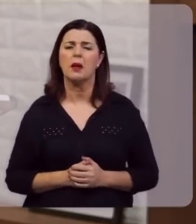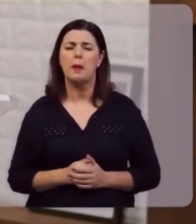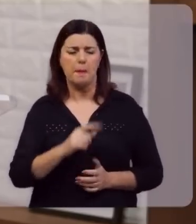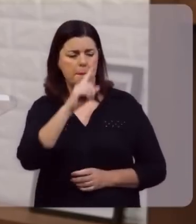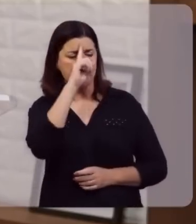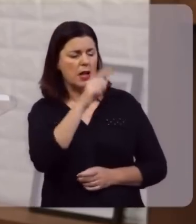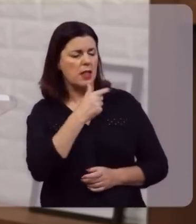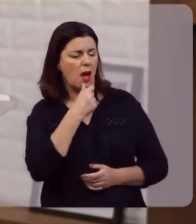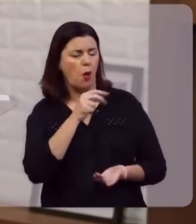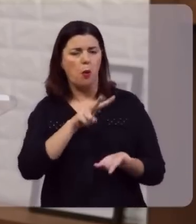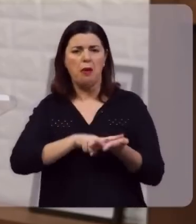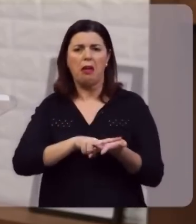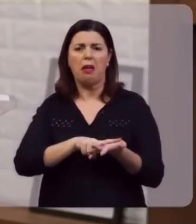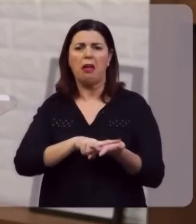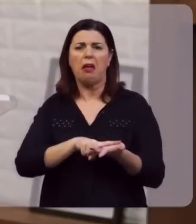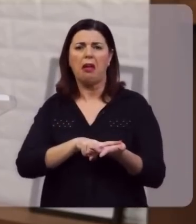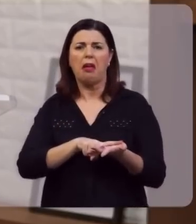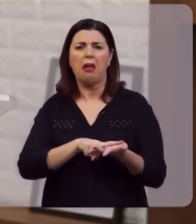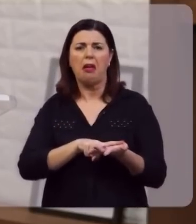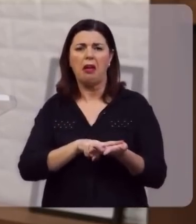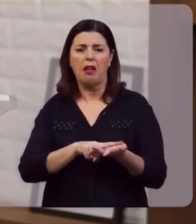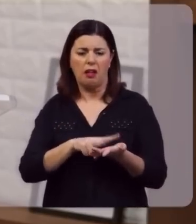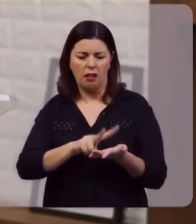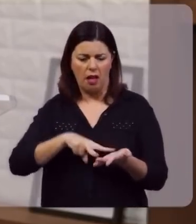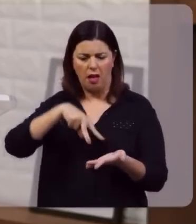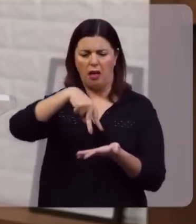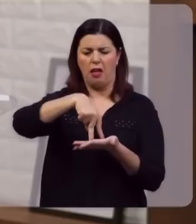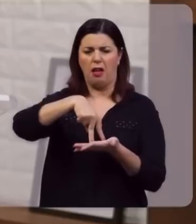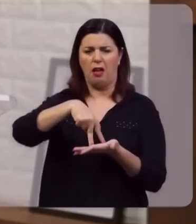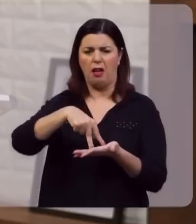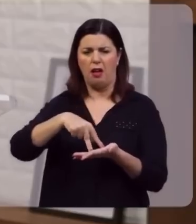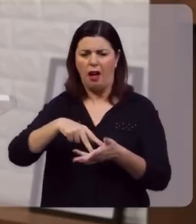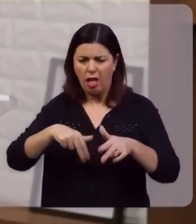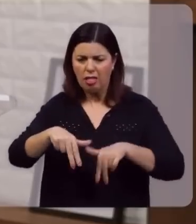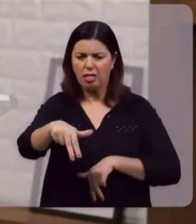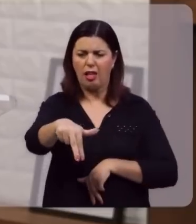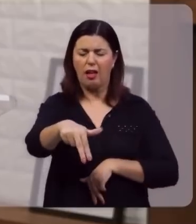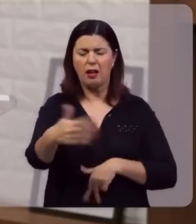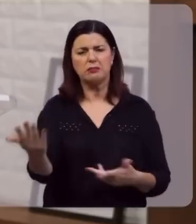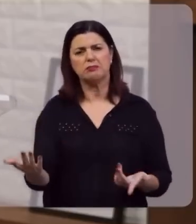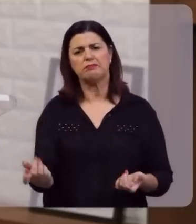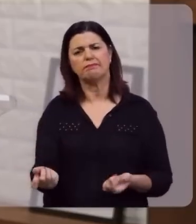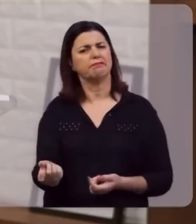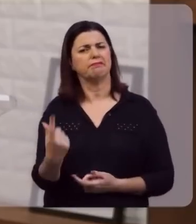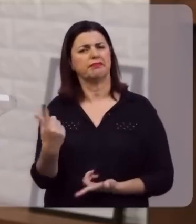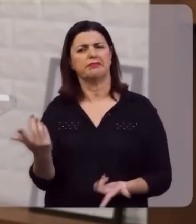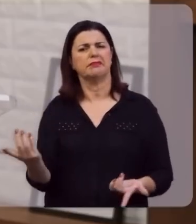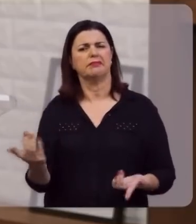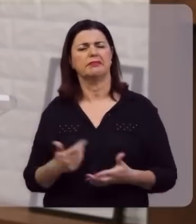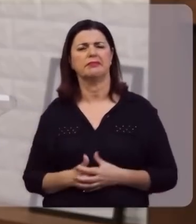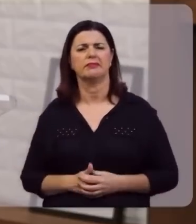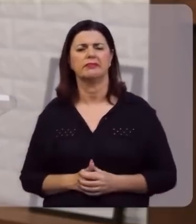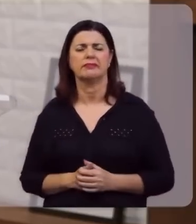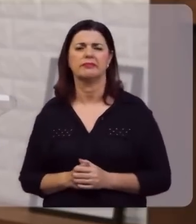mandar um paralítico andar, é uma ordem ineficaz,